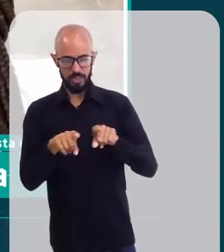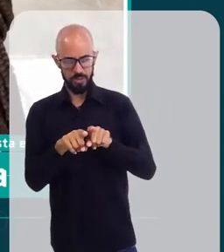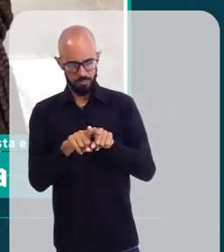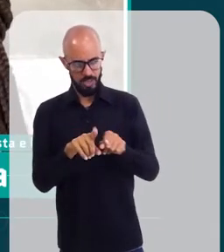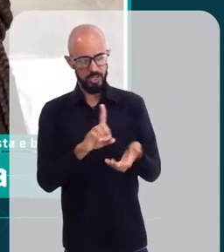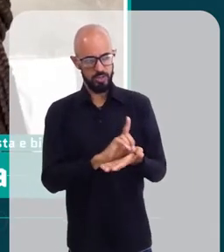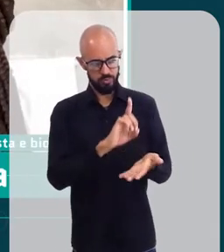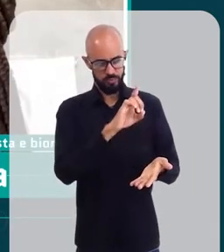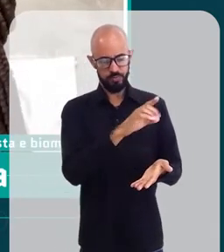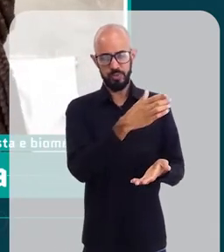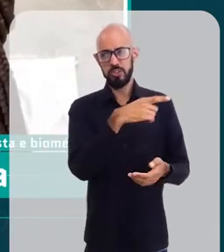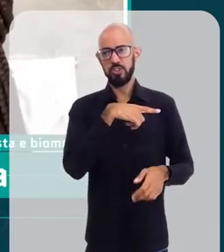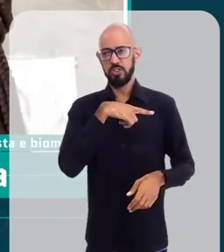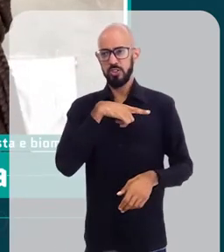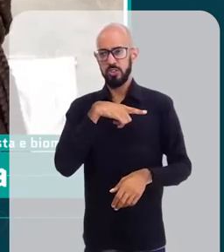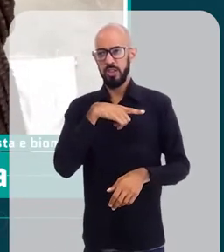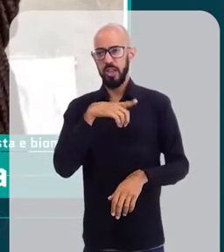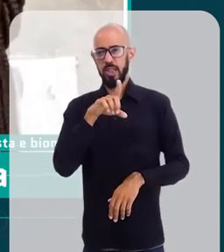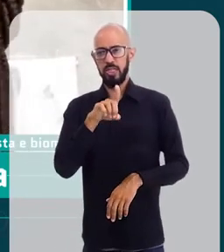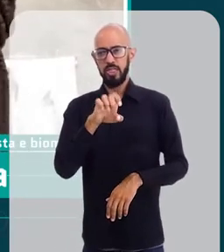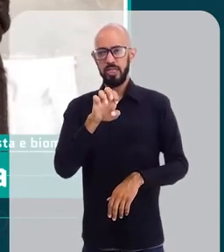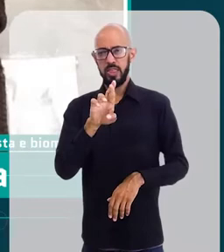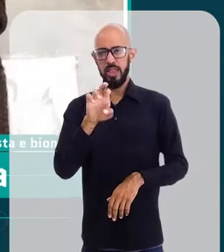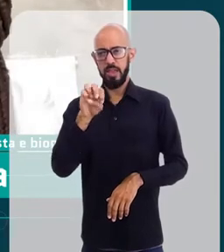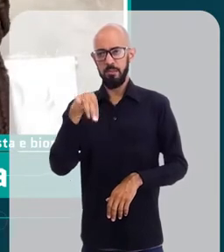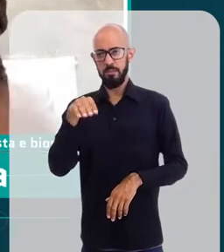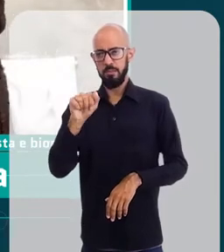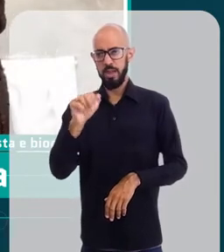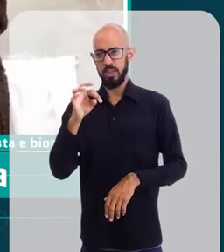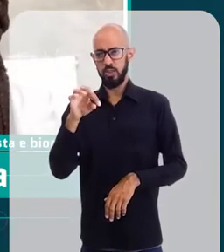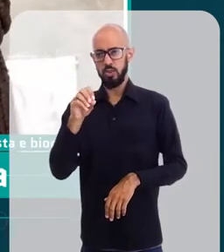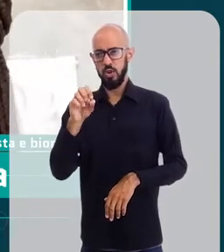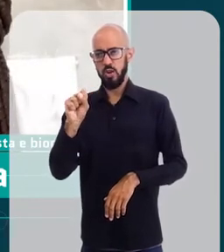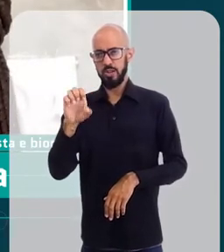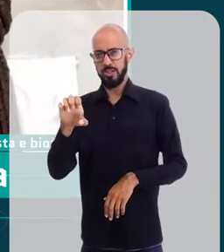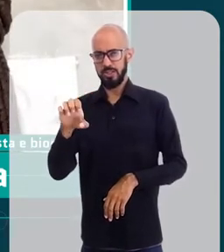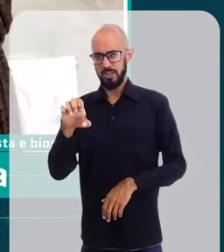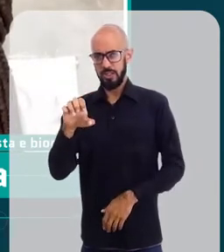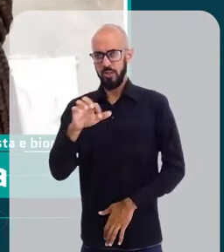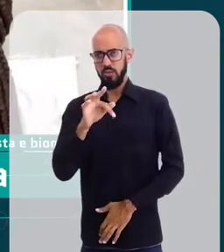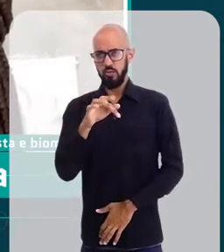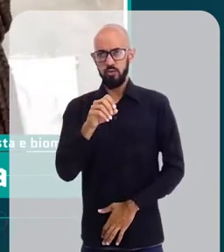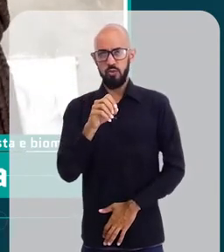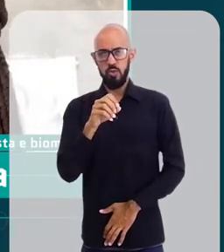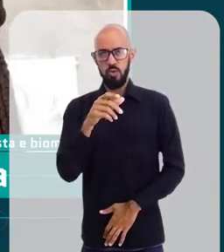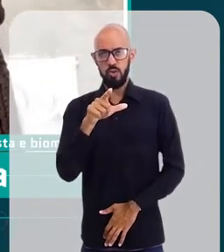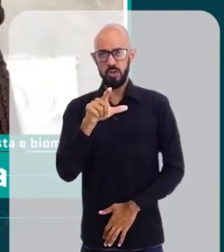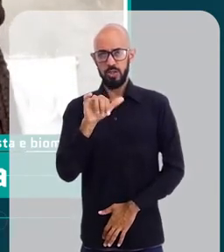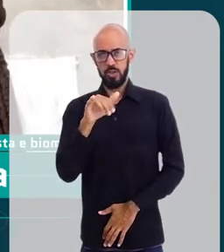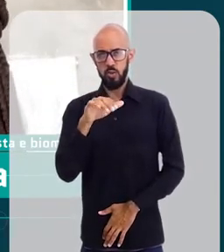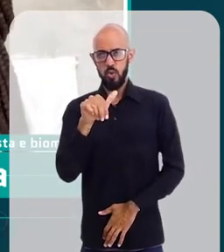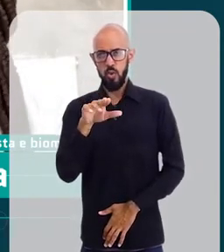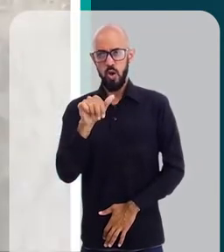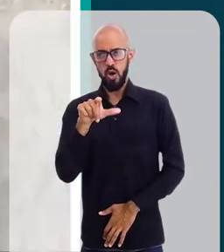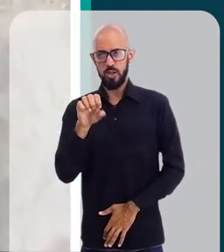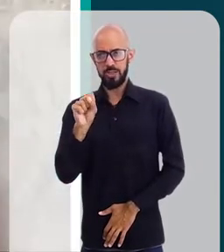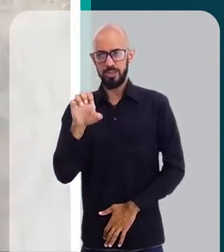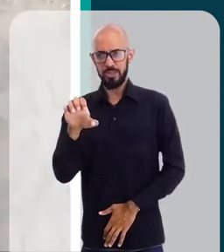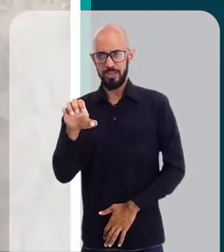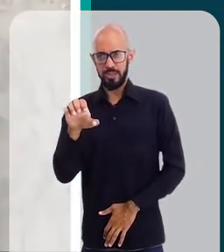doutora, a gente tem a dermatose papulosa negra, que não chega a ser uma doença, chega a ser uma questão mais, uma disfunção estética,